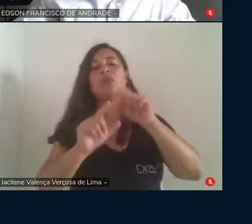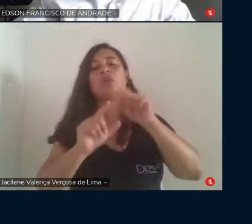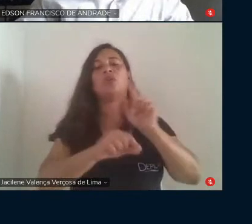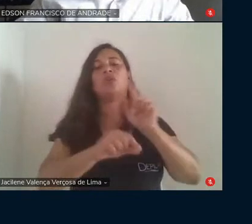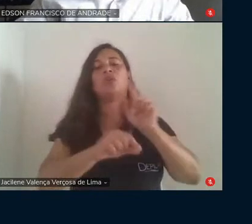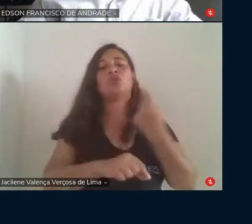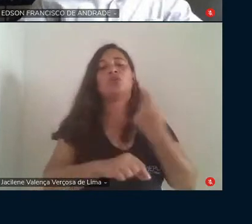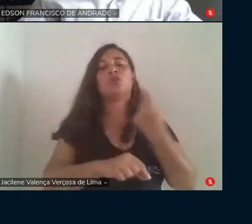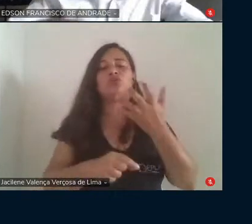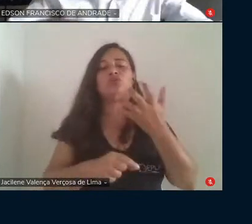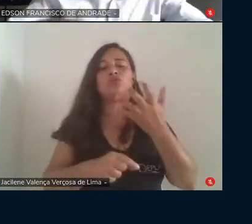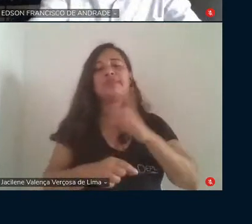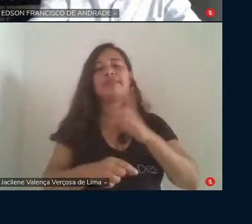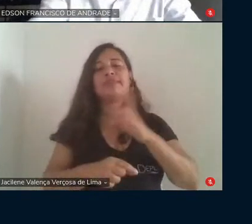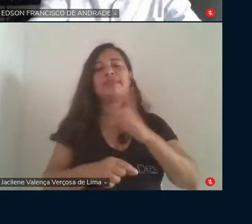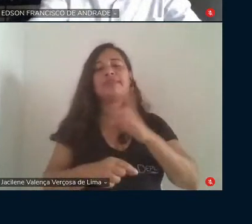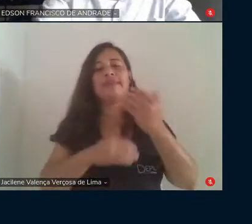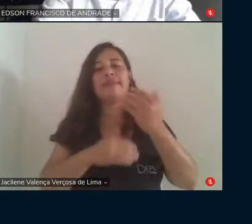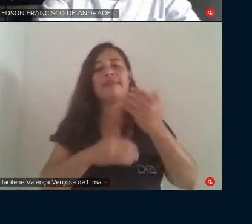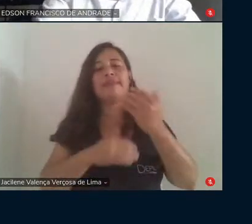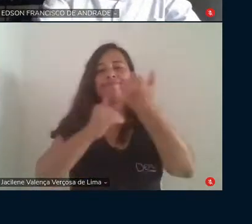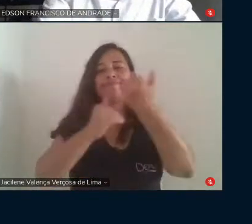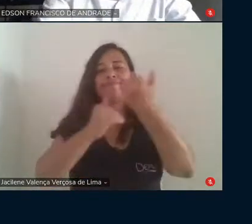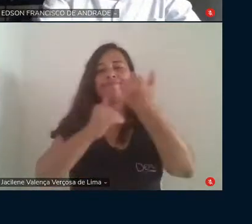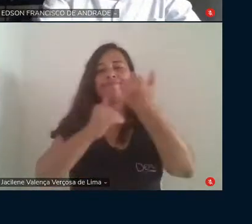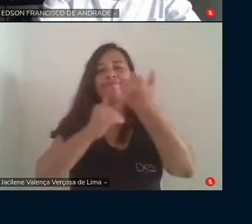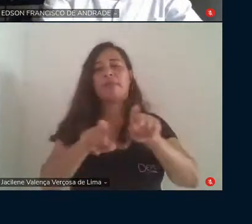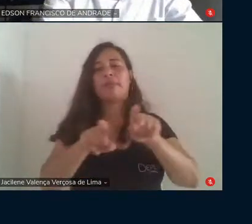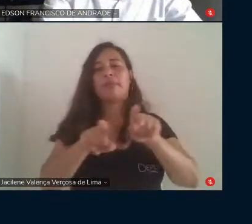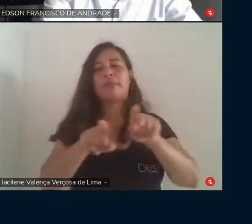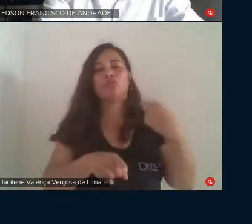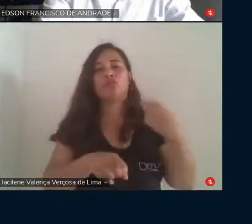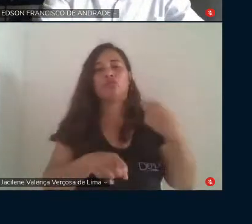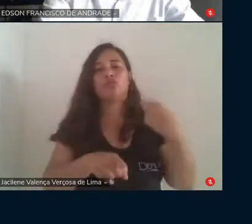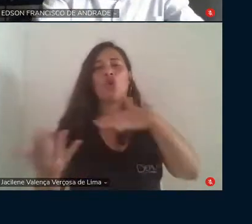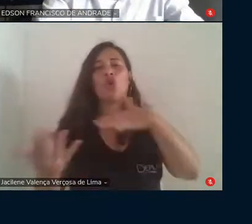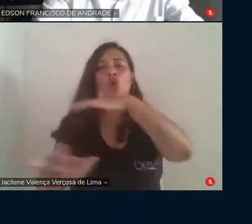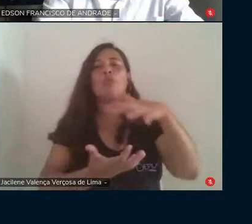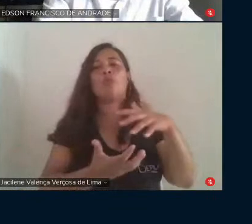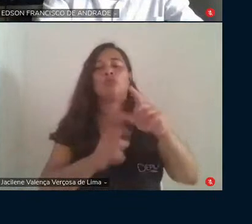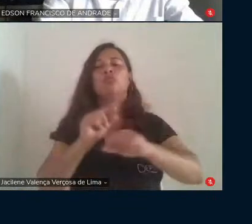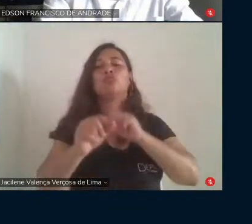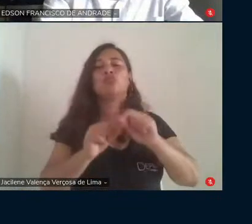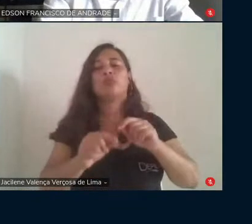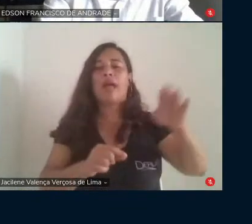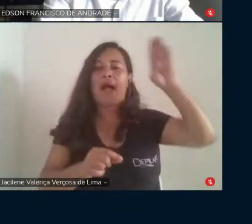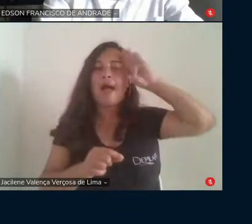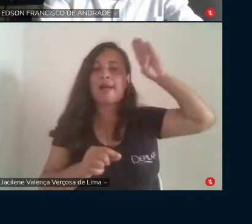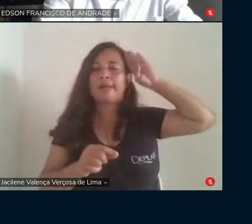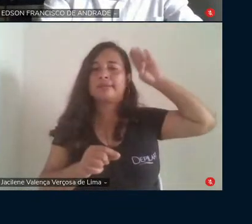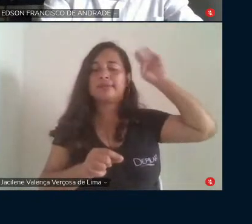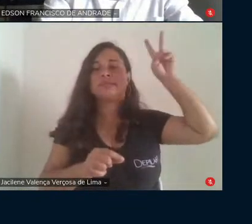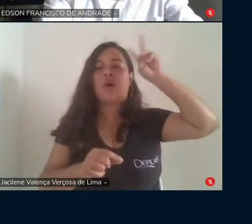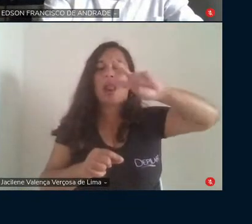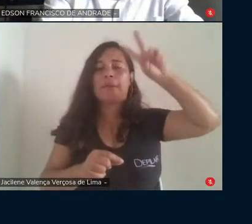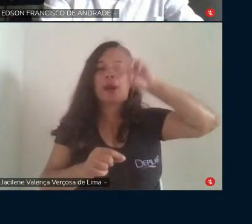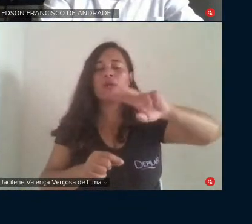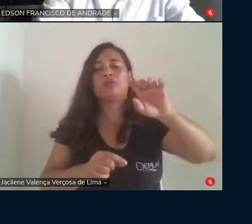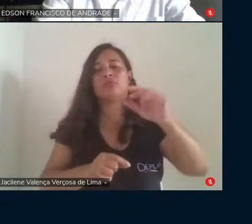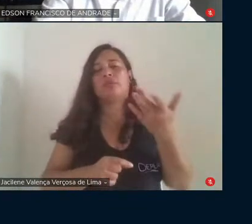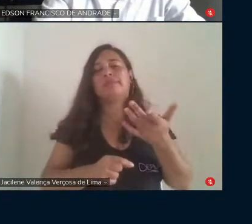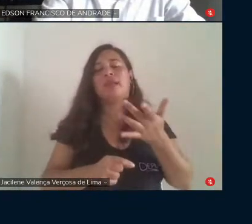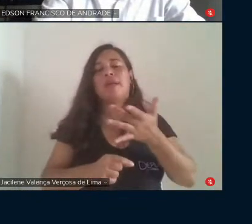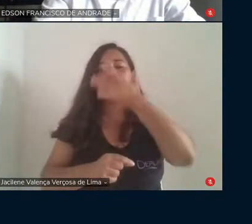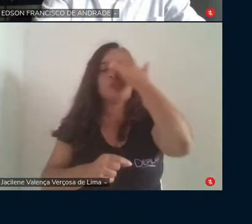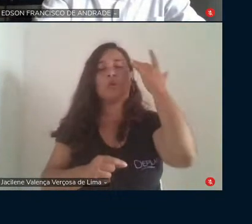construindo. Como estamos aqui também no mundo da academia, nas cátedras, é importante lembrar que quem quiser apresentar